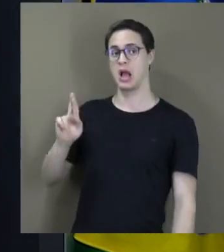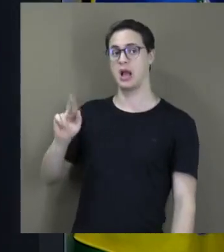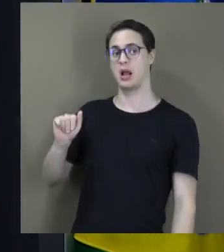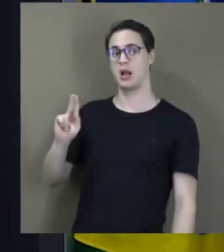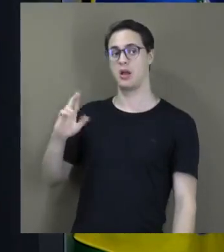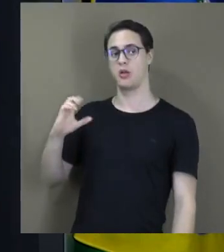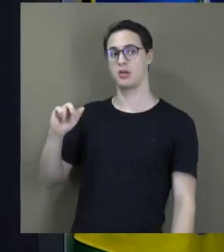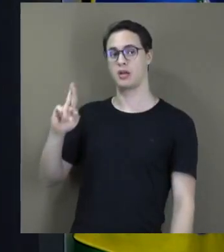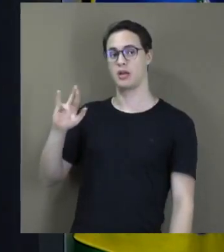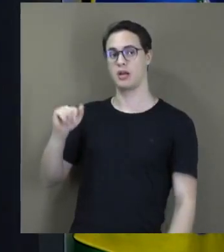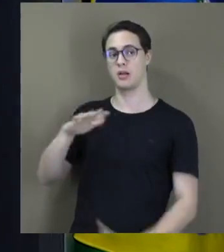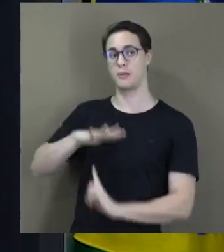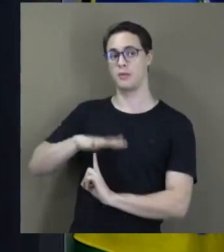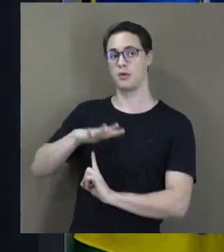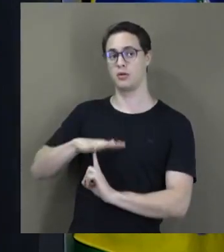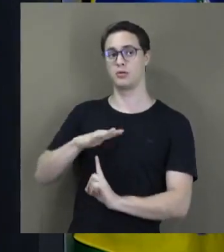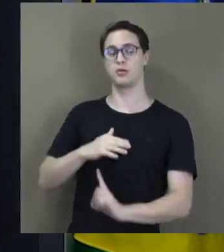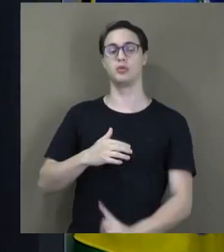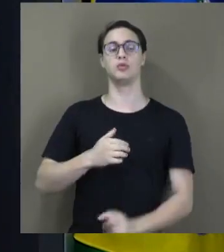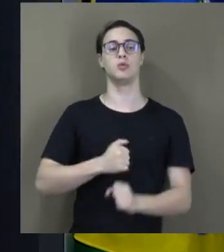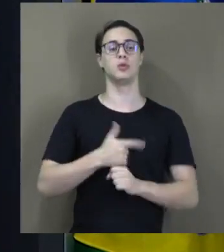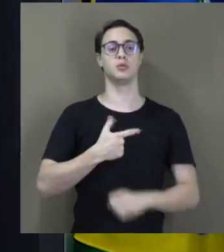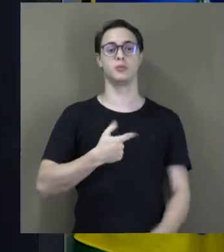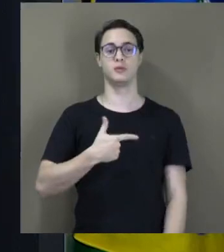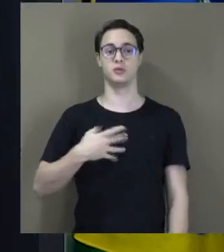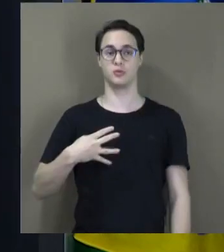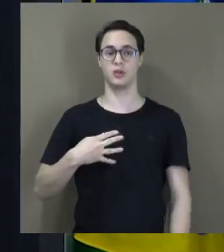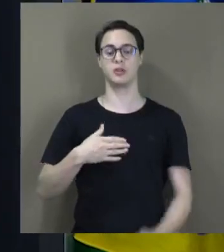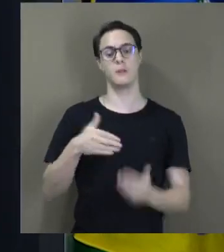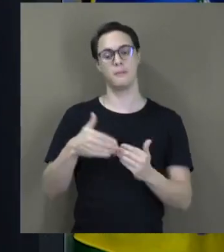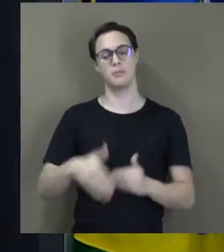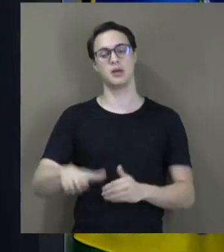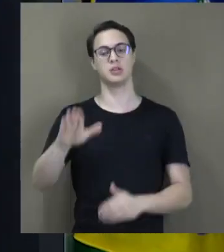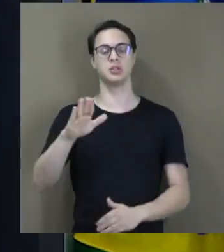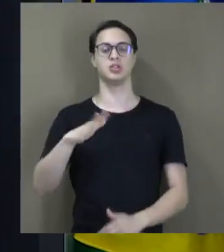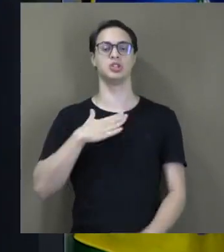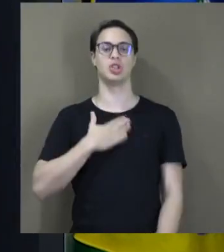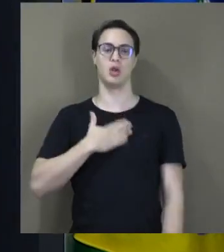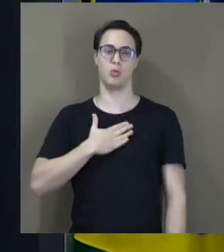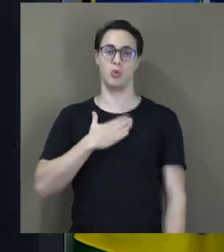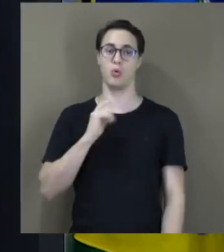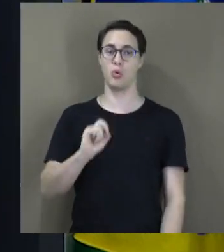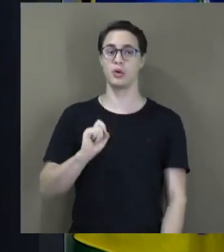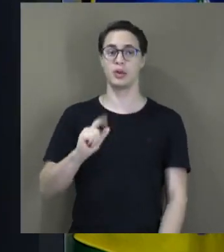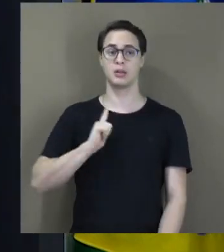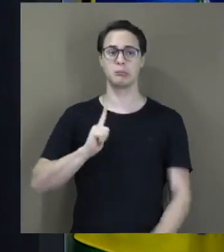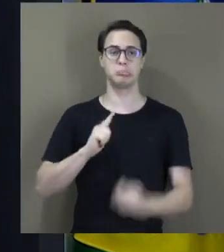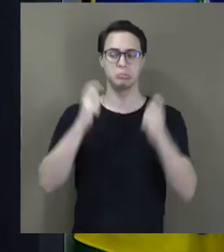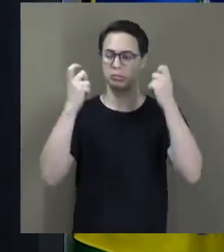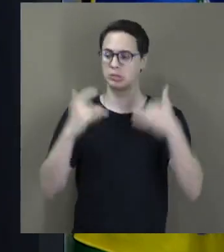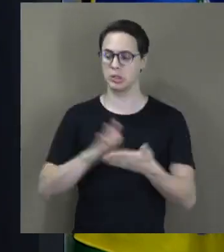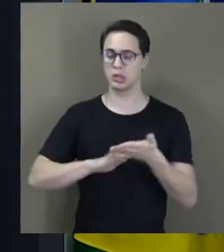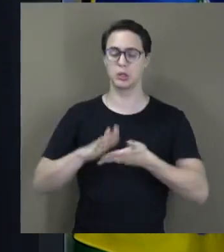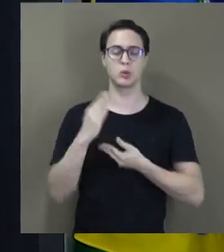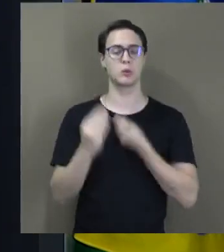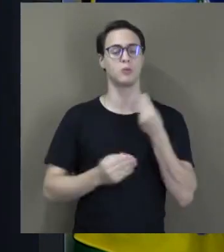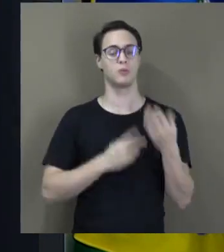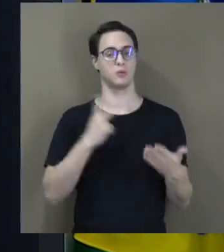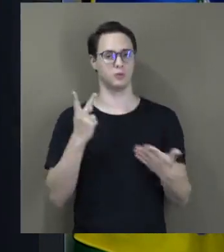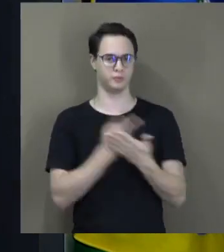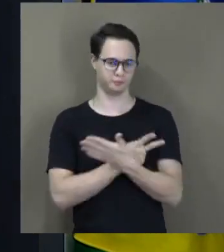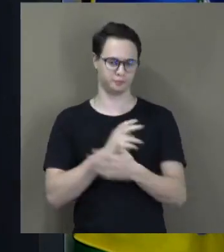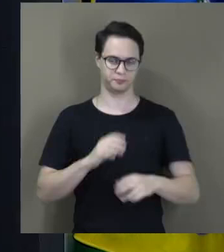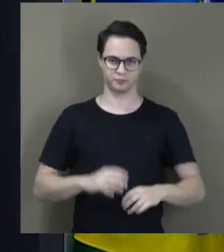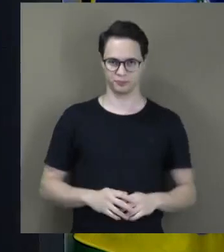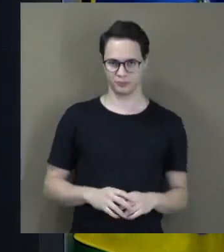segundo semestre de 2024, sem detalhar a forma como isso será feito. Já a unidade